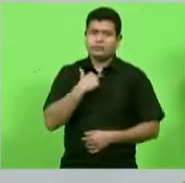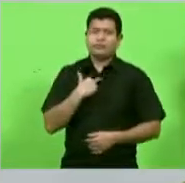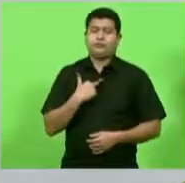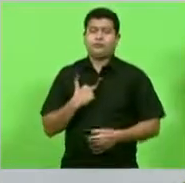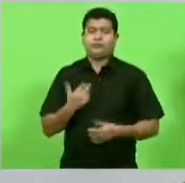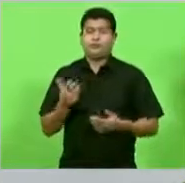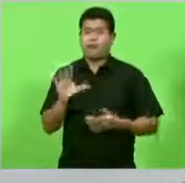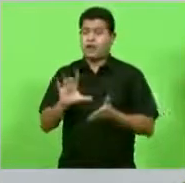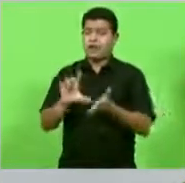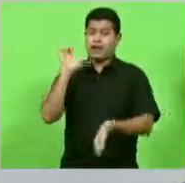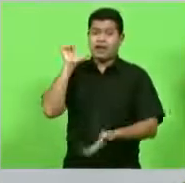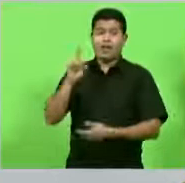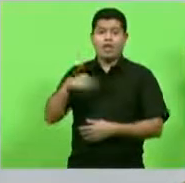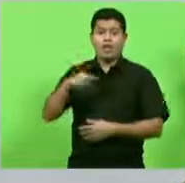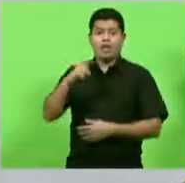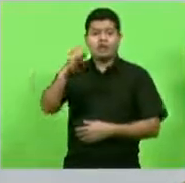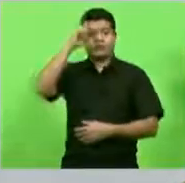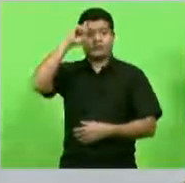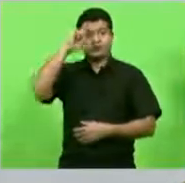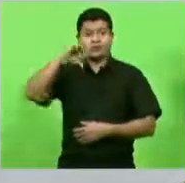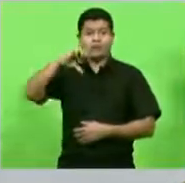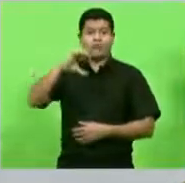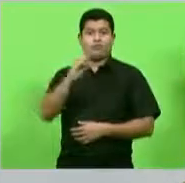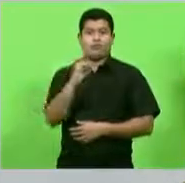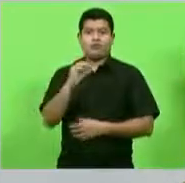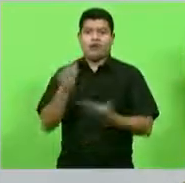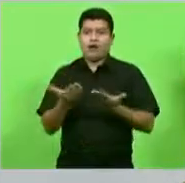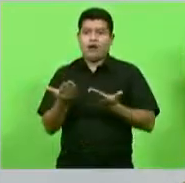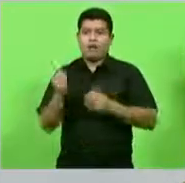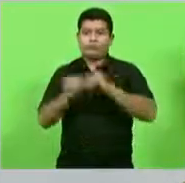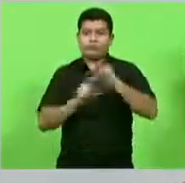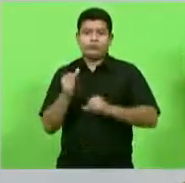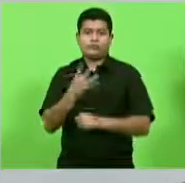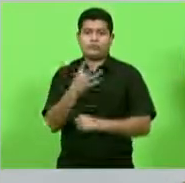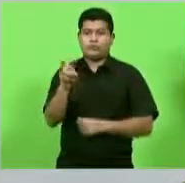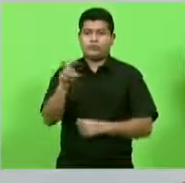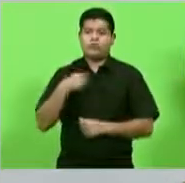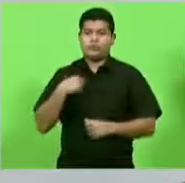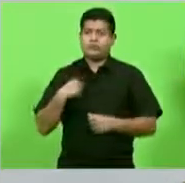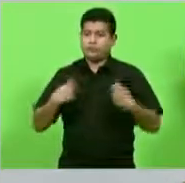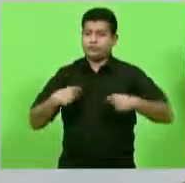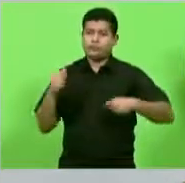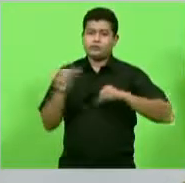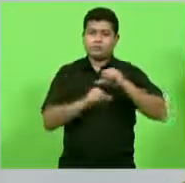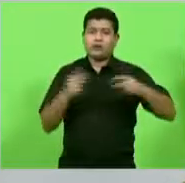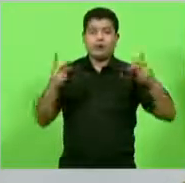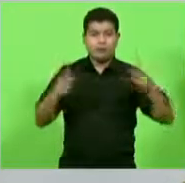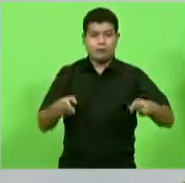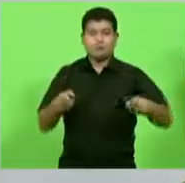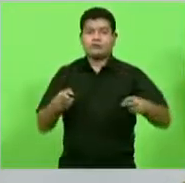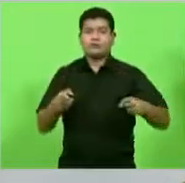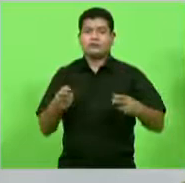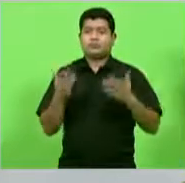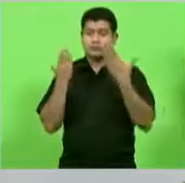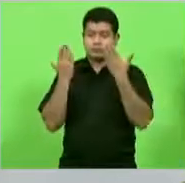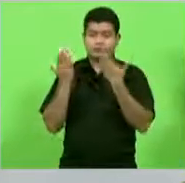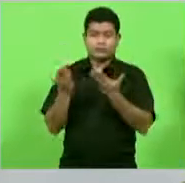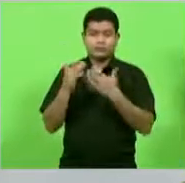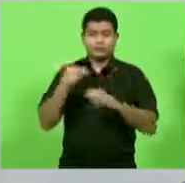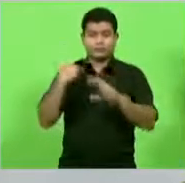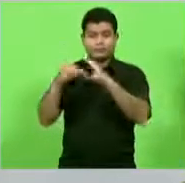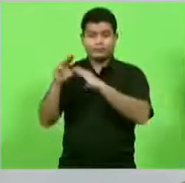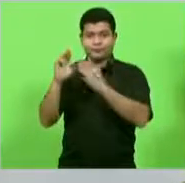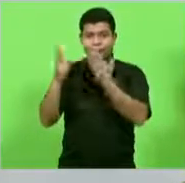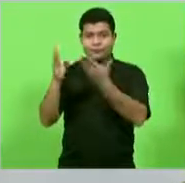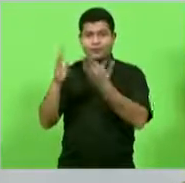a mesma coisa então tem que ser alterada pois bem então essa é a parte que já encamei para Brasília para o senador Jorginho Mello que nos ajude nesse